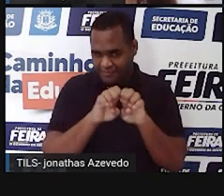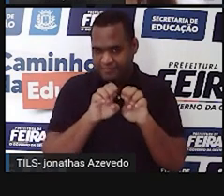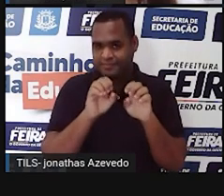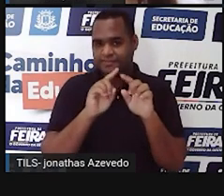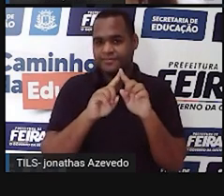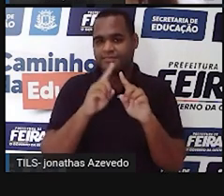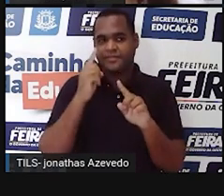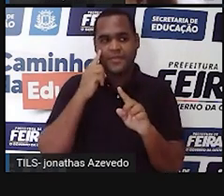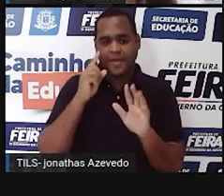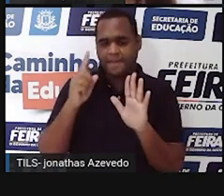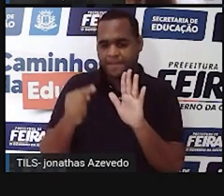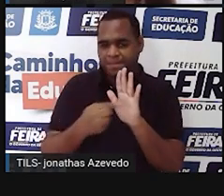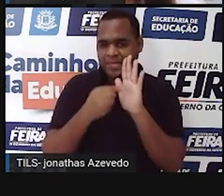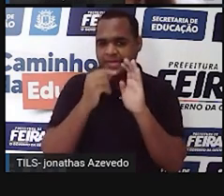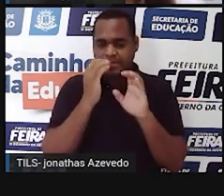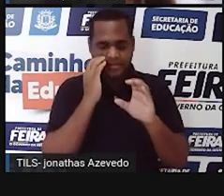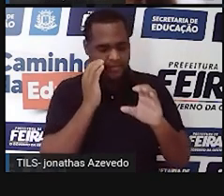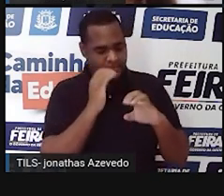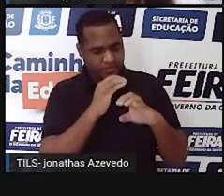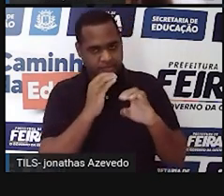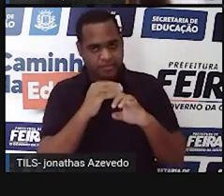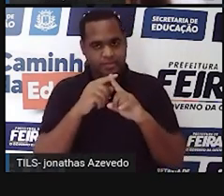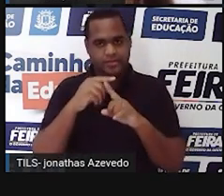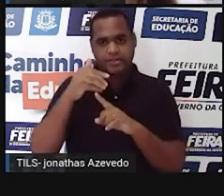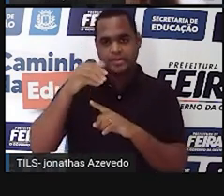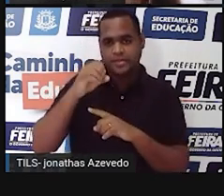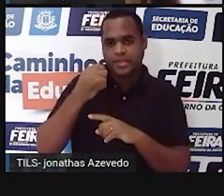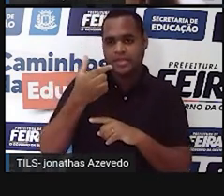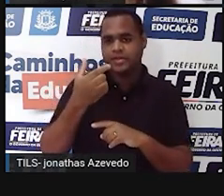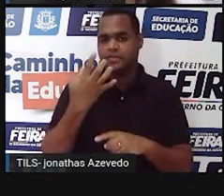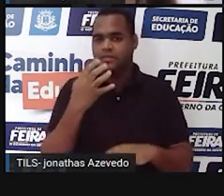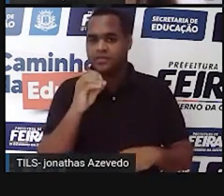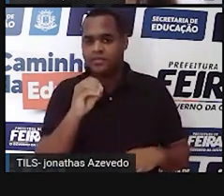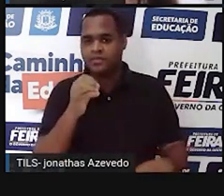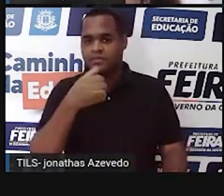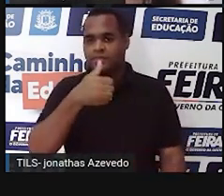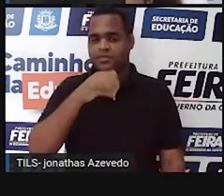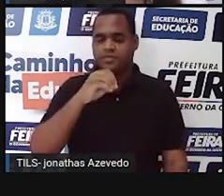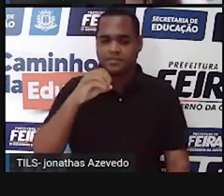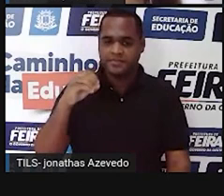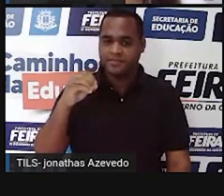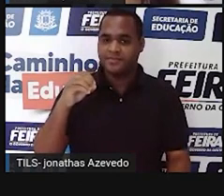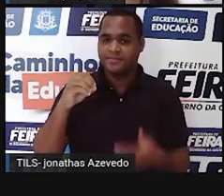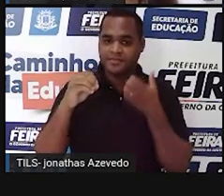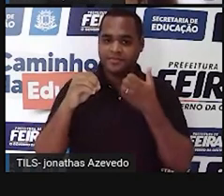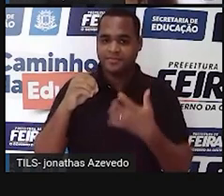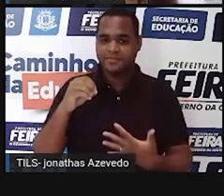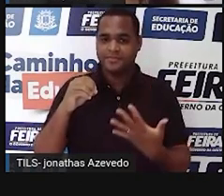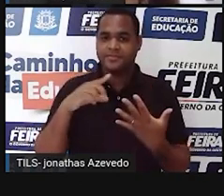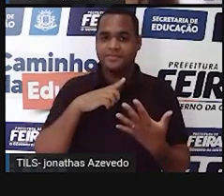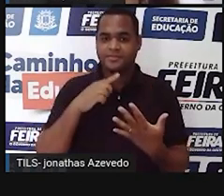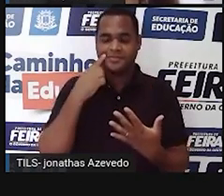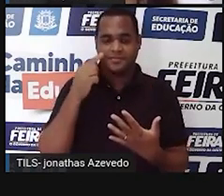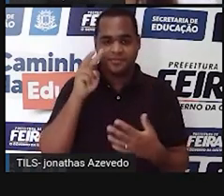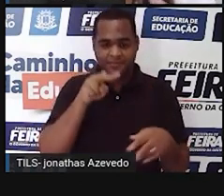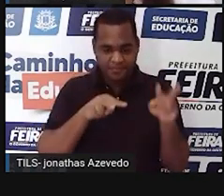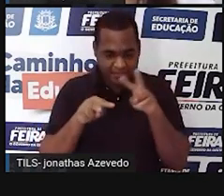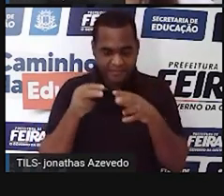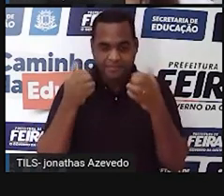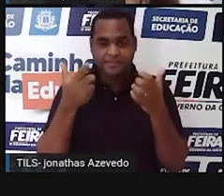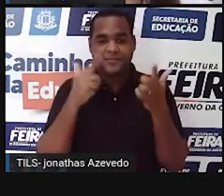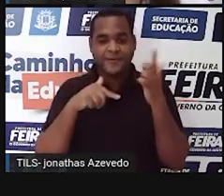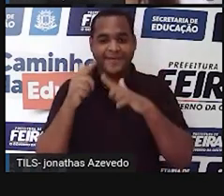objetivas. Estão vendo? Tem, 10, 40, tem de 100. É o aumento que a gente vai conseguir enxergar naquele